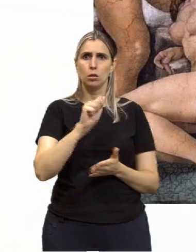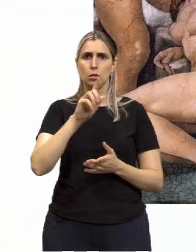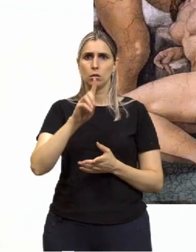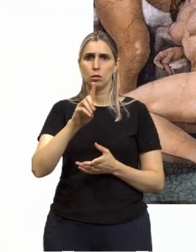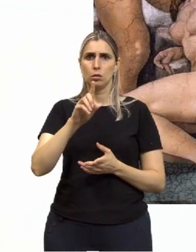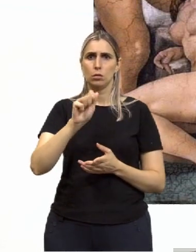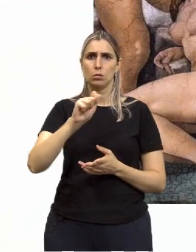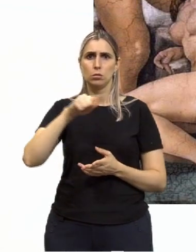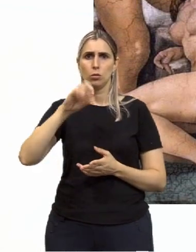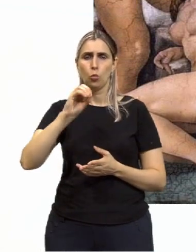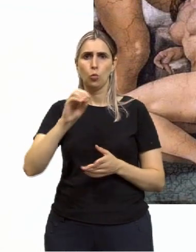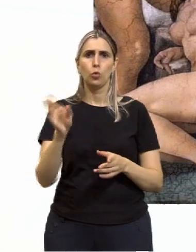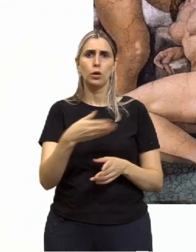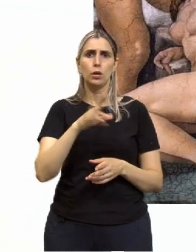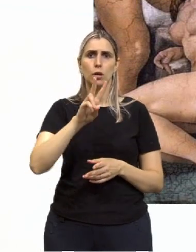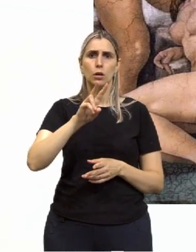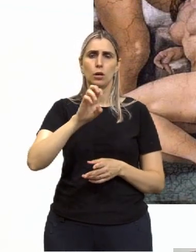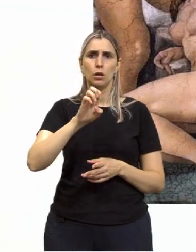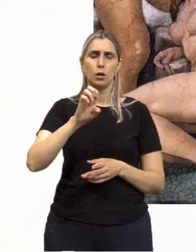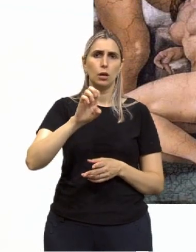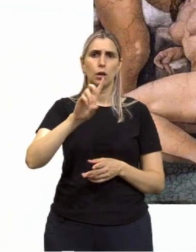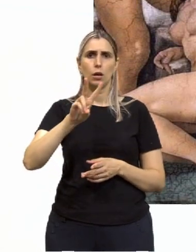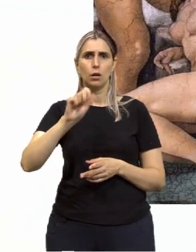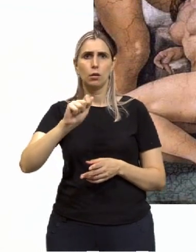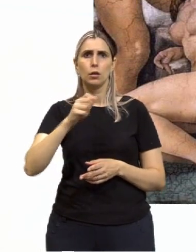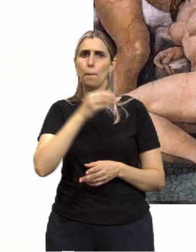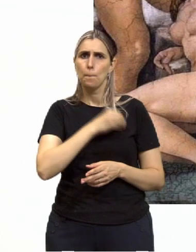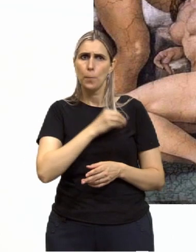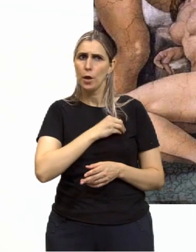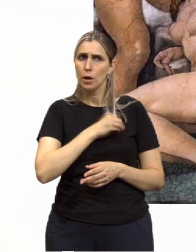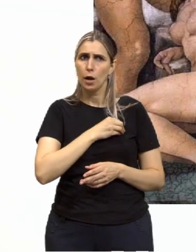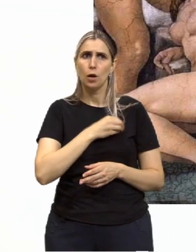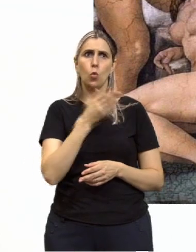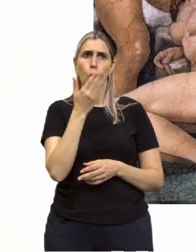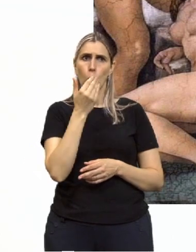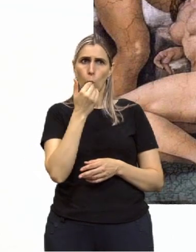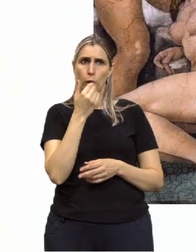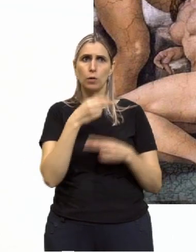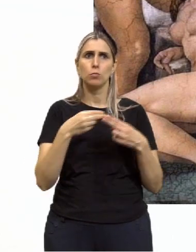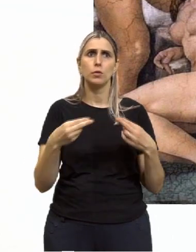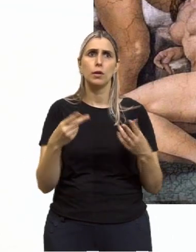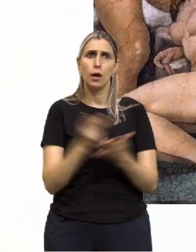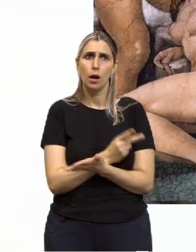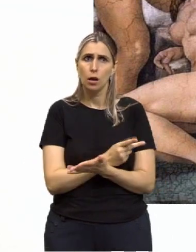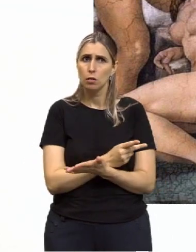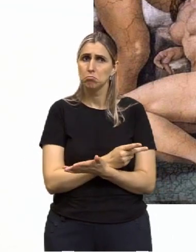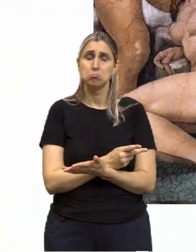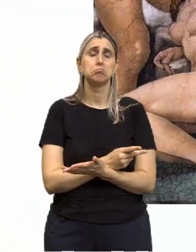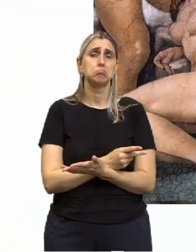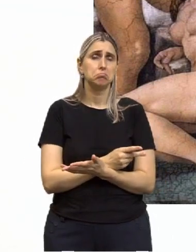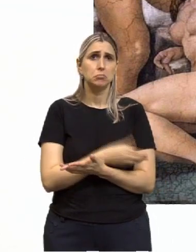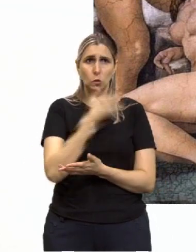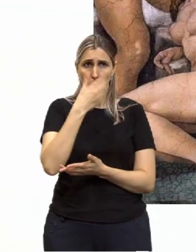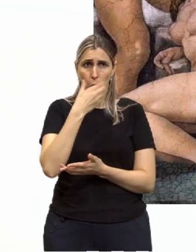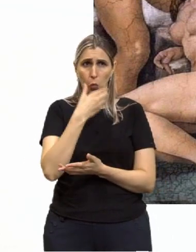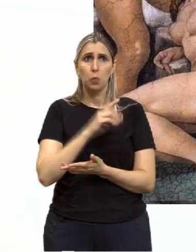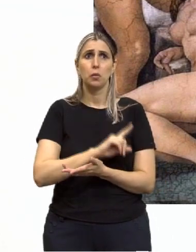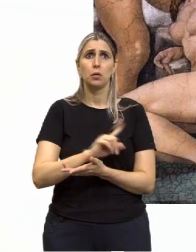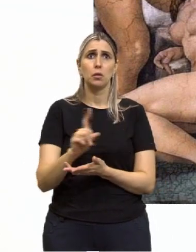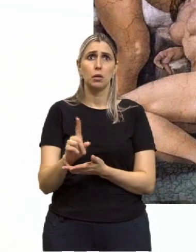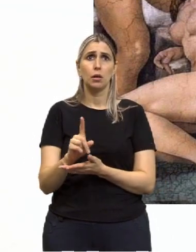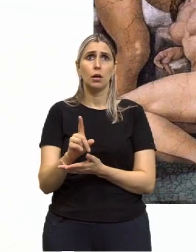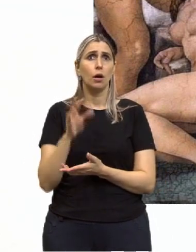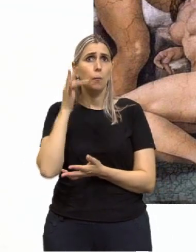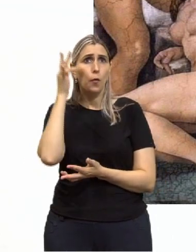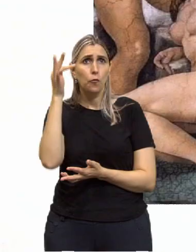pecaram, comeram do fruto proibido, não foi maçã, desculpa, acabou a história, não é maçã, é peri, peri é